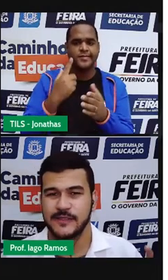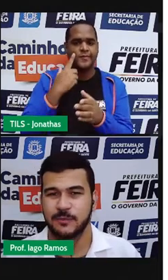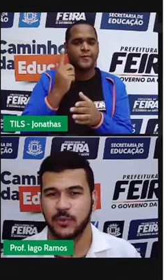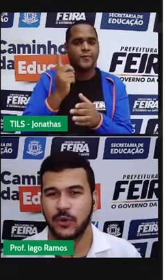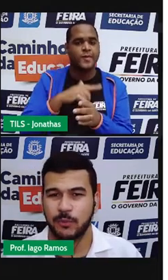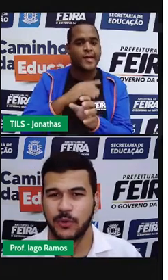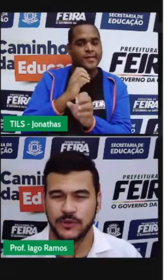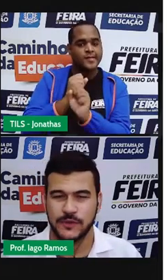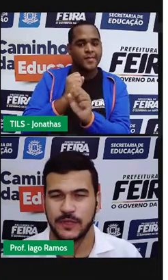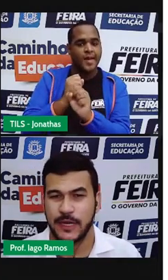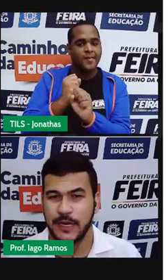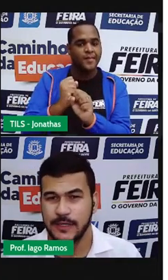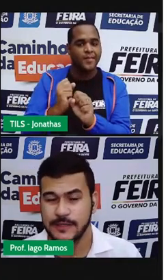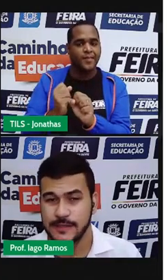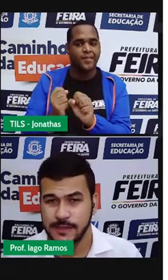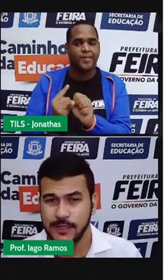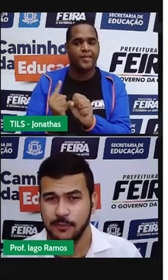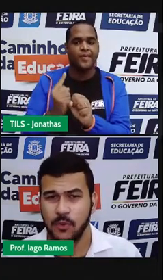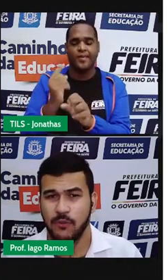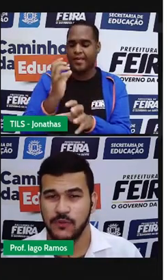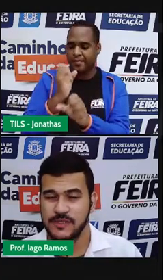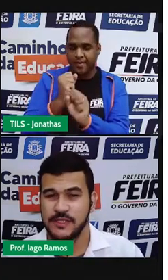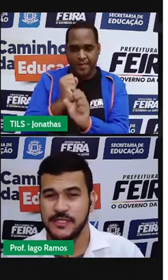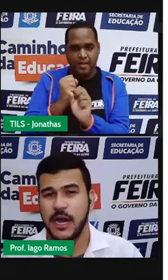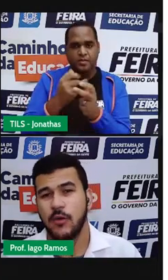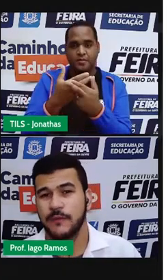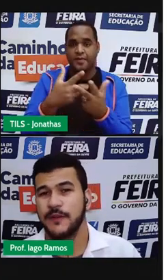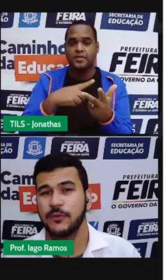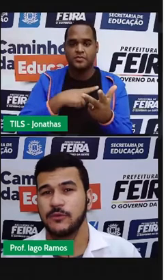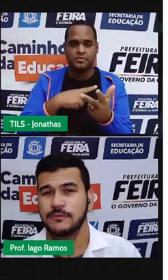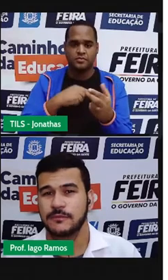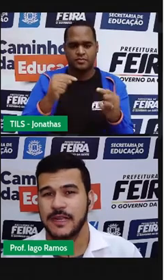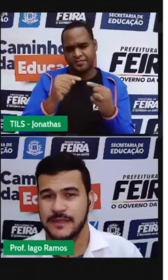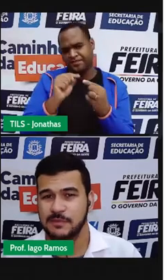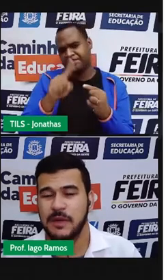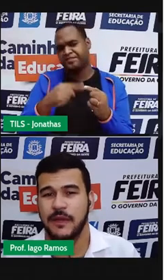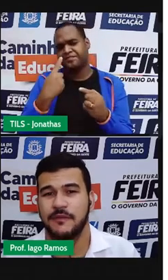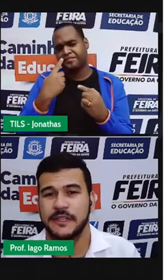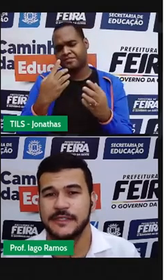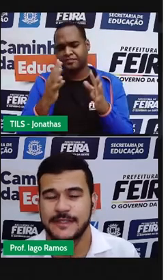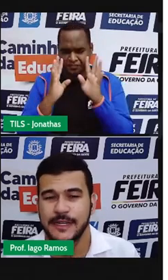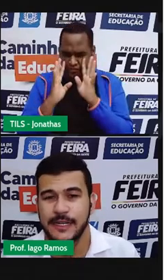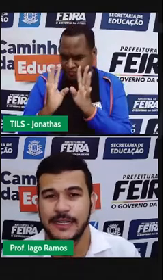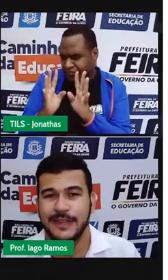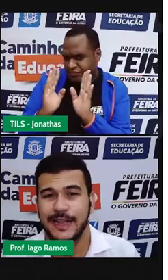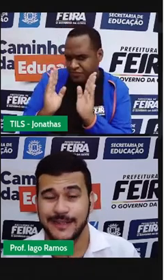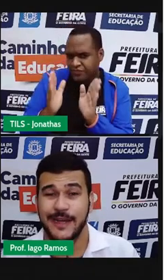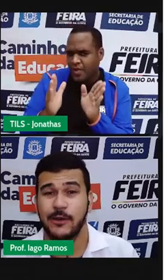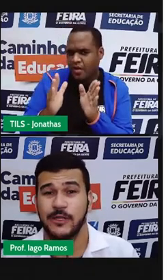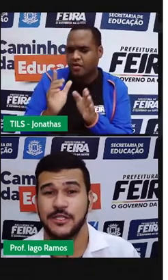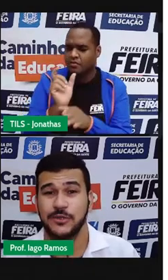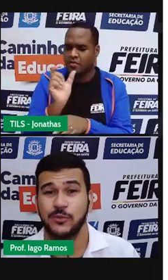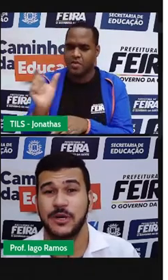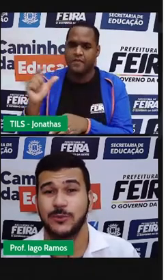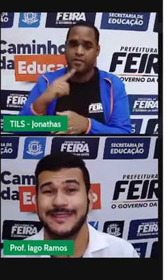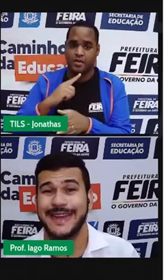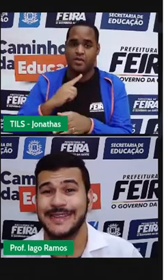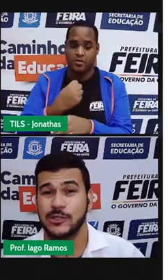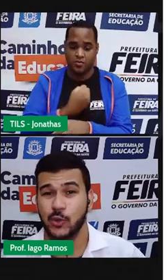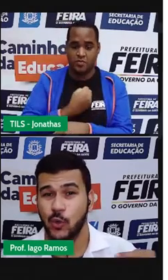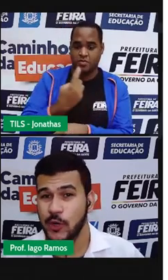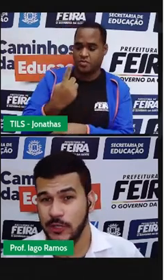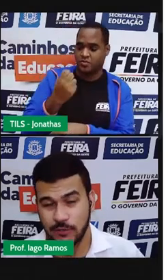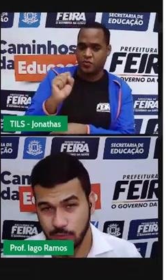Grandezas proporcionais. Bom, você já ouviu essas palavrinhas lá na aula de número